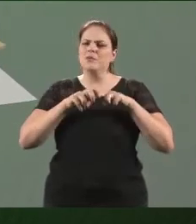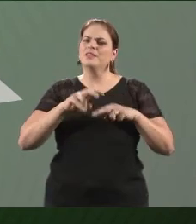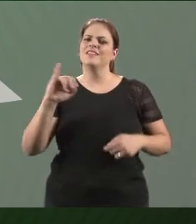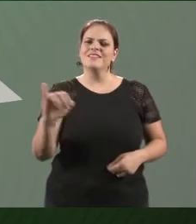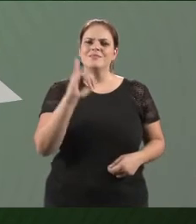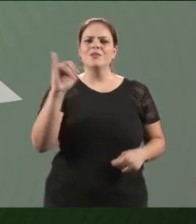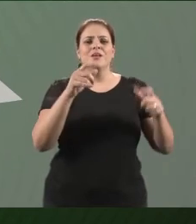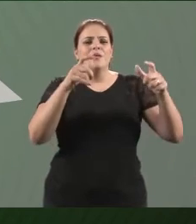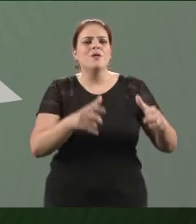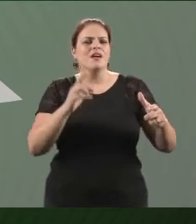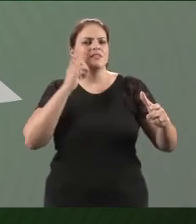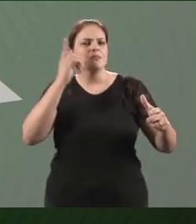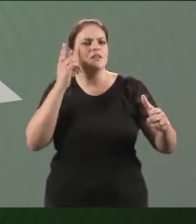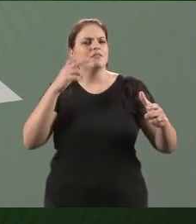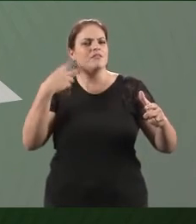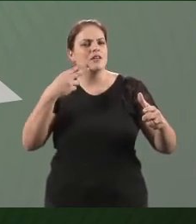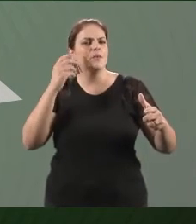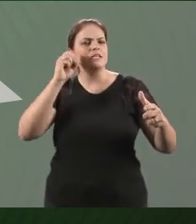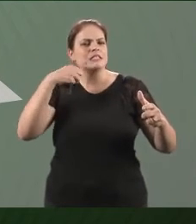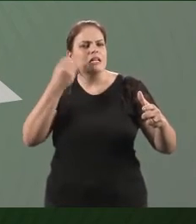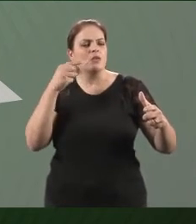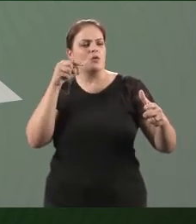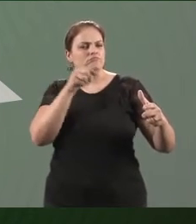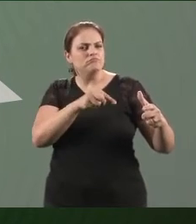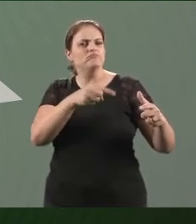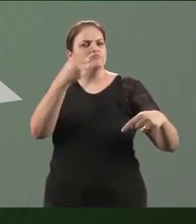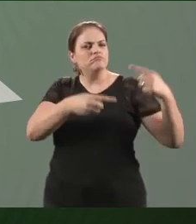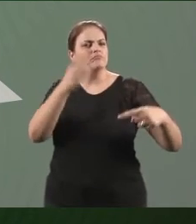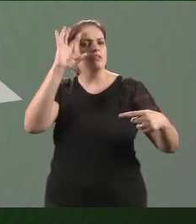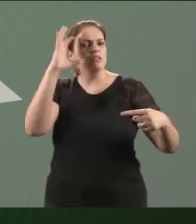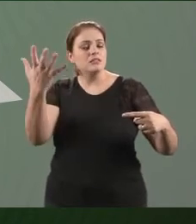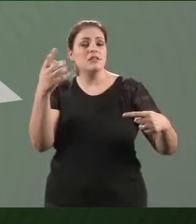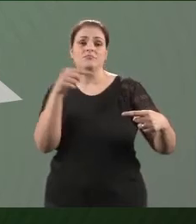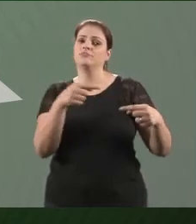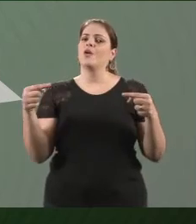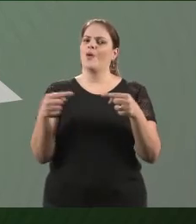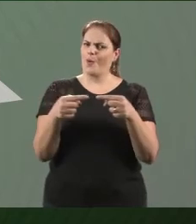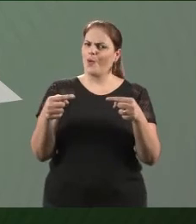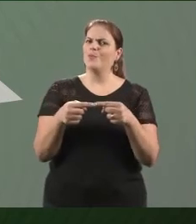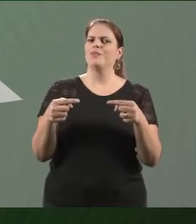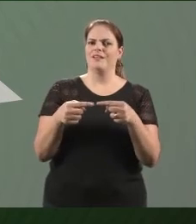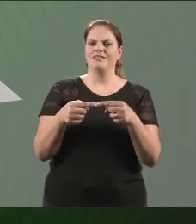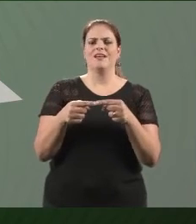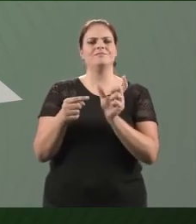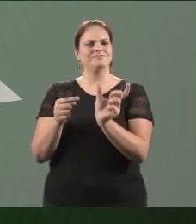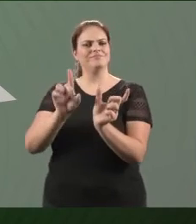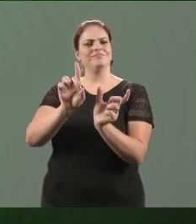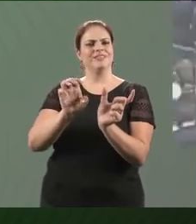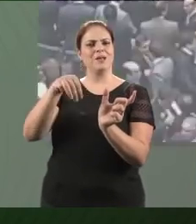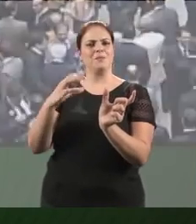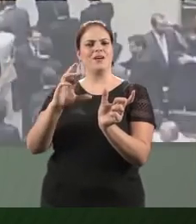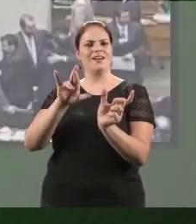importância especial e estão cada vez mais associados, de forma inseparável, ao conceito de